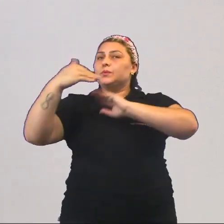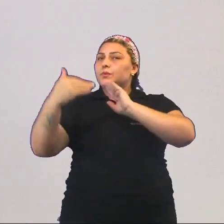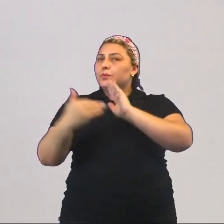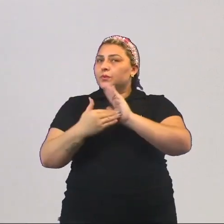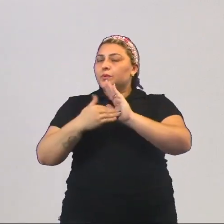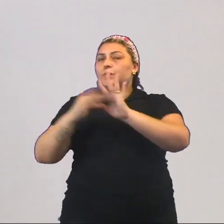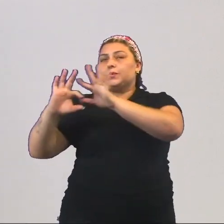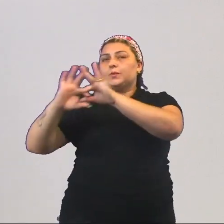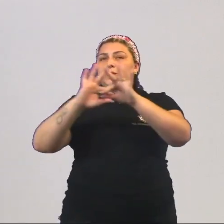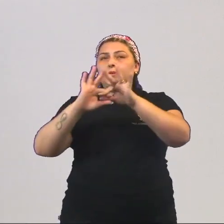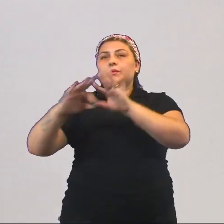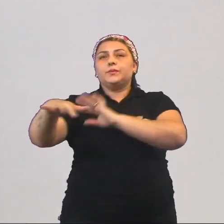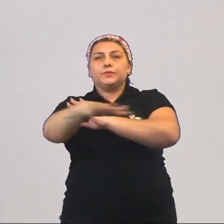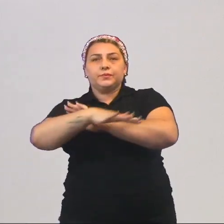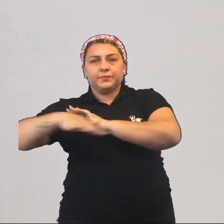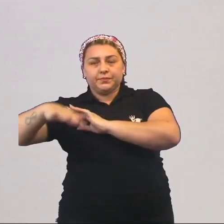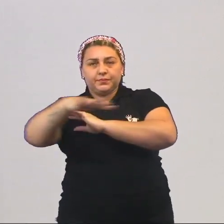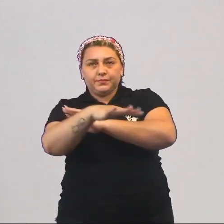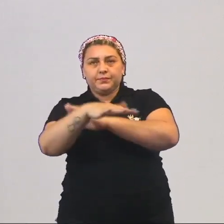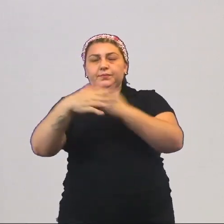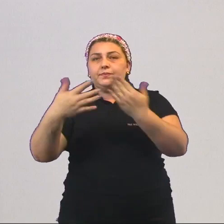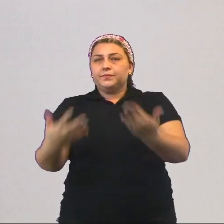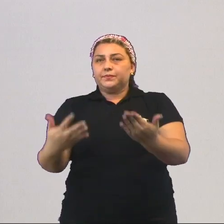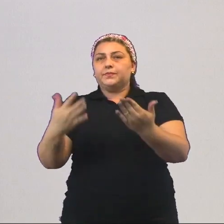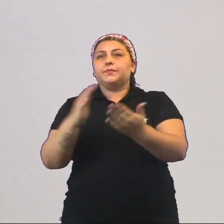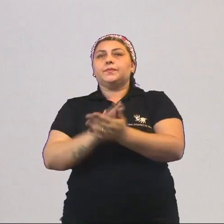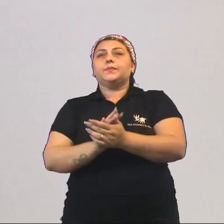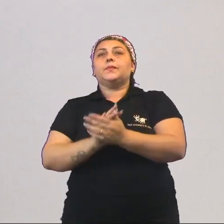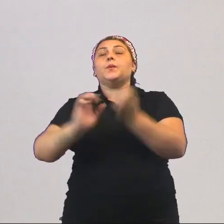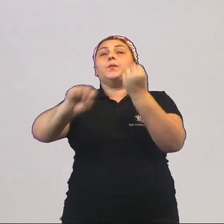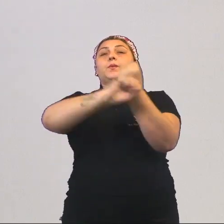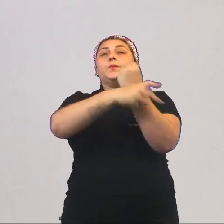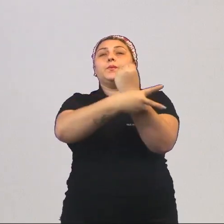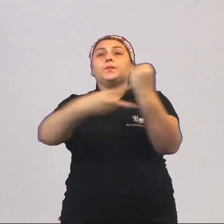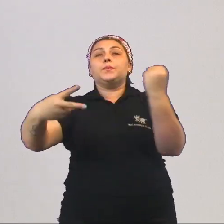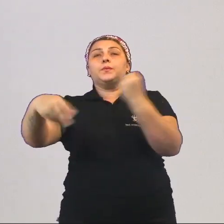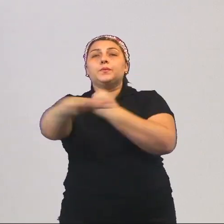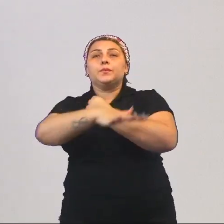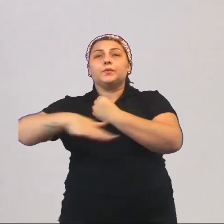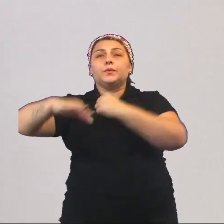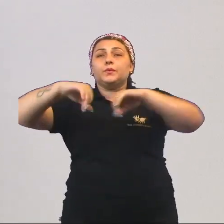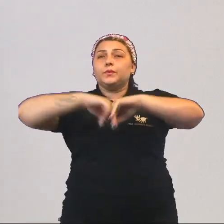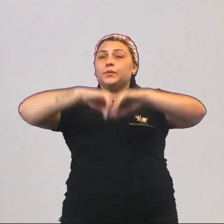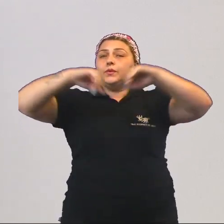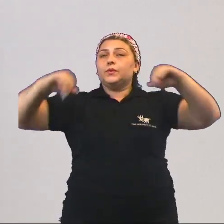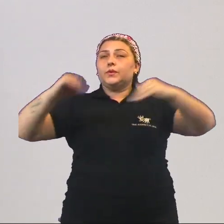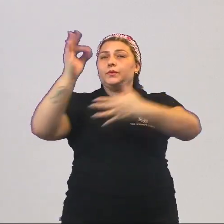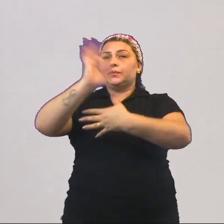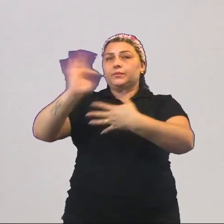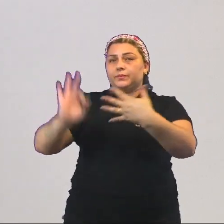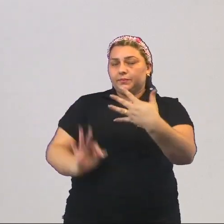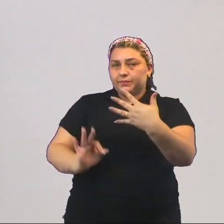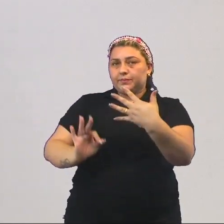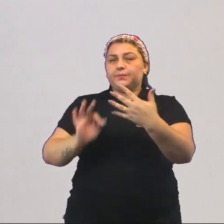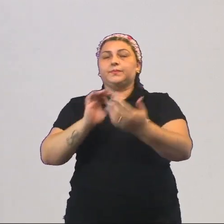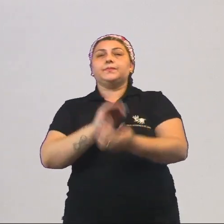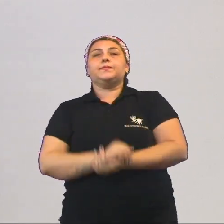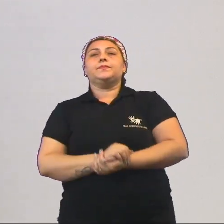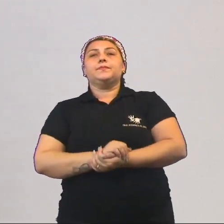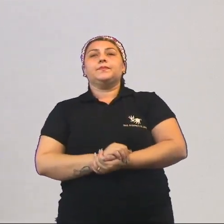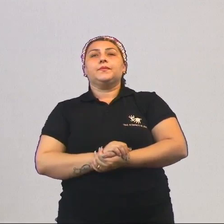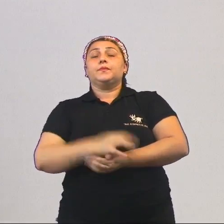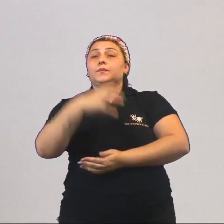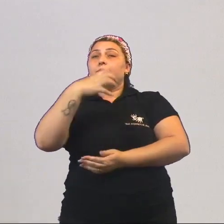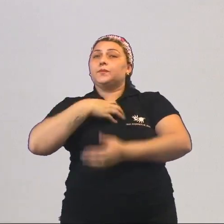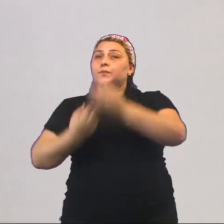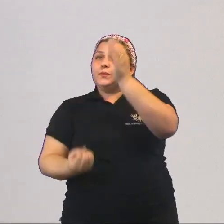qualquer contexto social. Isso é a consequência de uma sociedade dividida em classe. Aliás, o